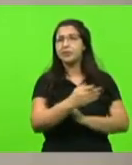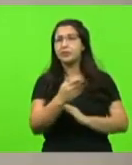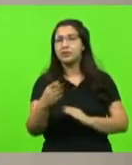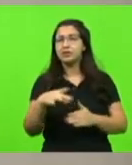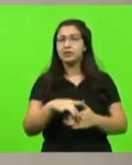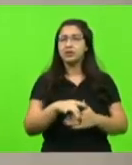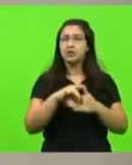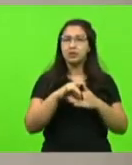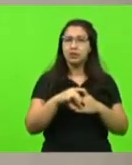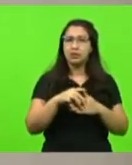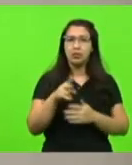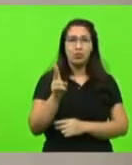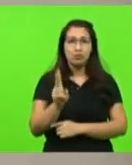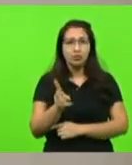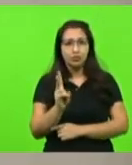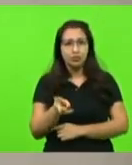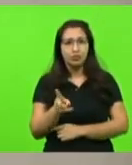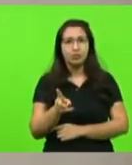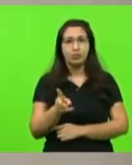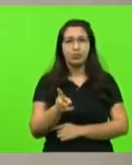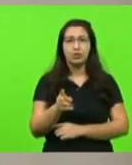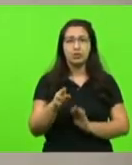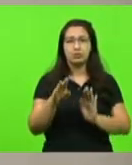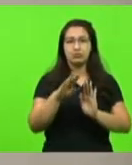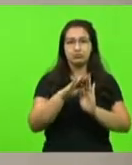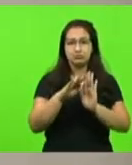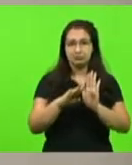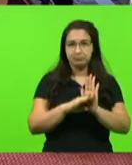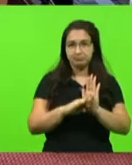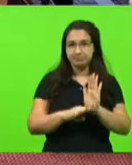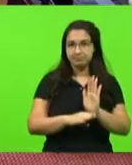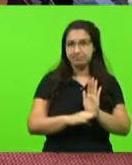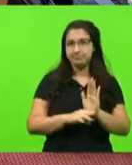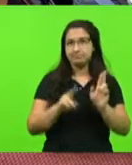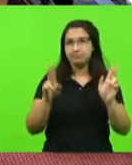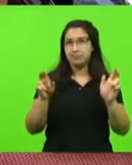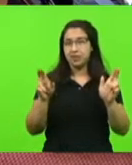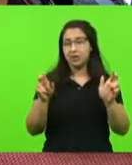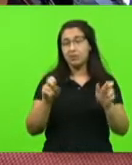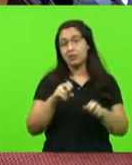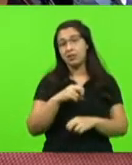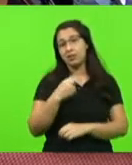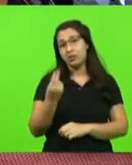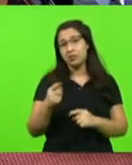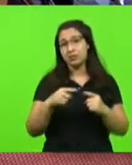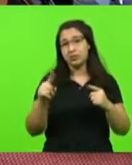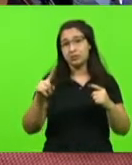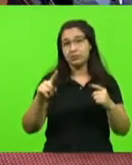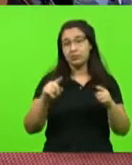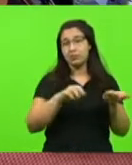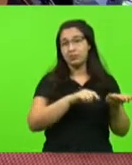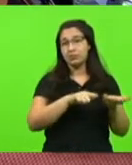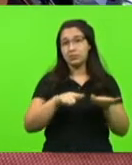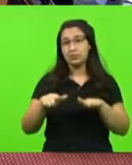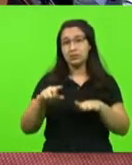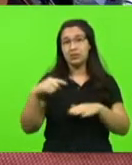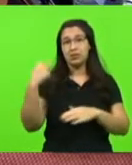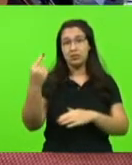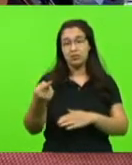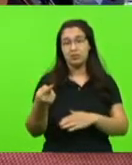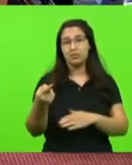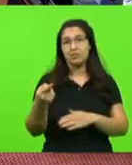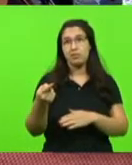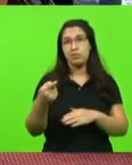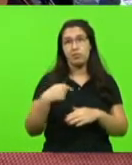em mantermos a pauta ou se passamos para a semana que vem, para terça-feira. Eu, senhor presidente,